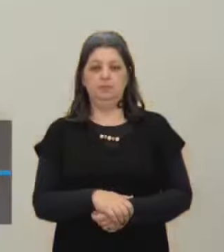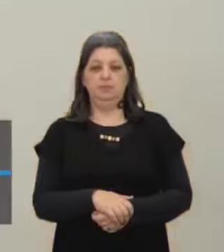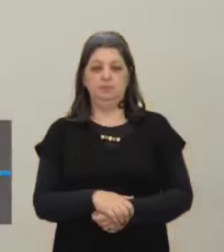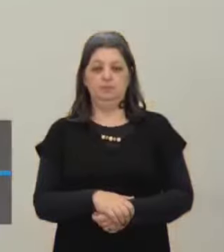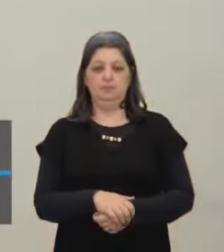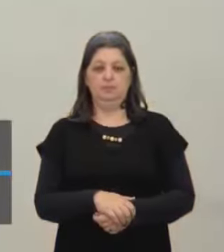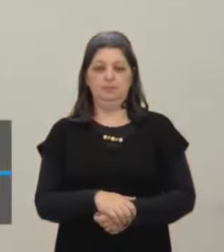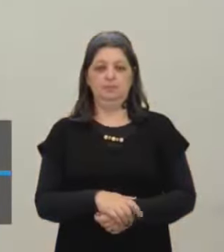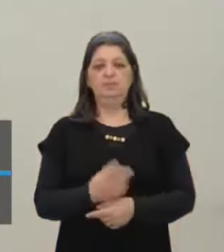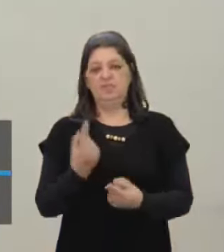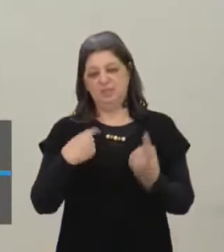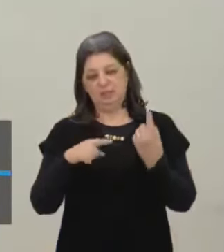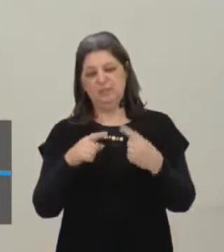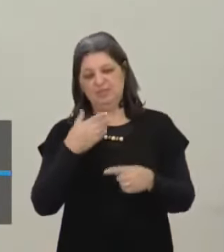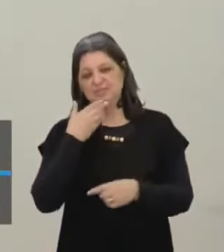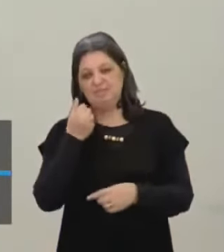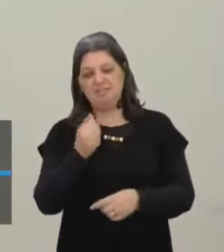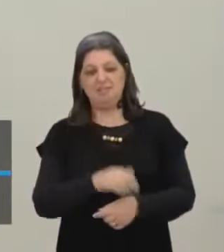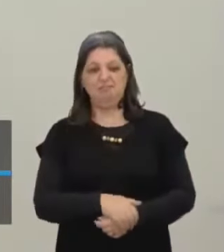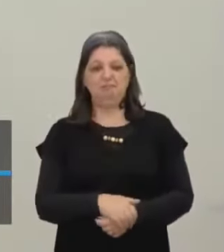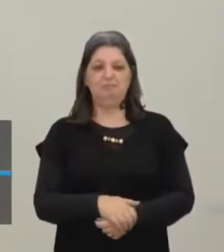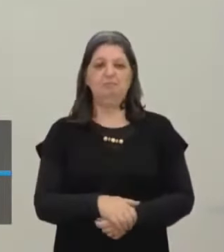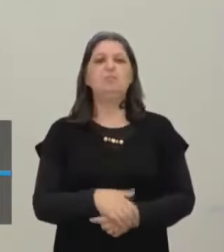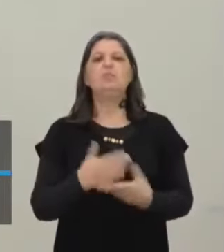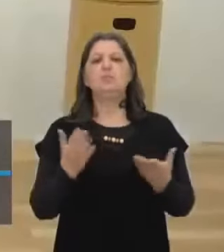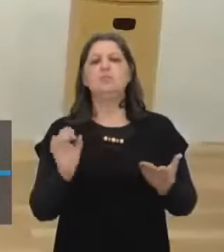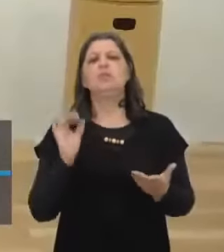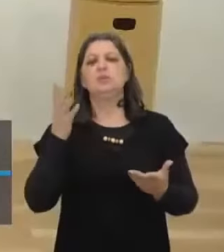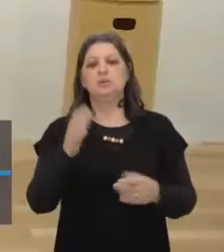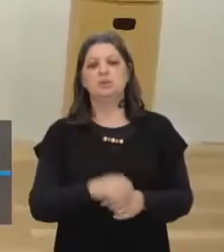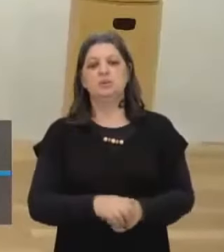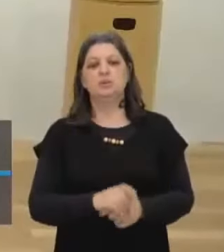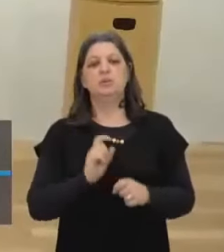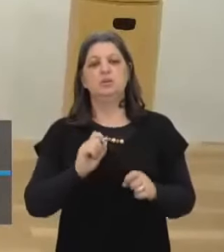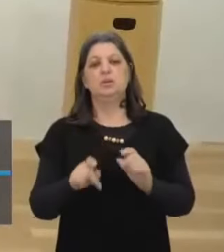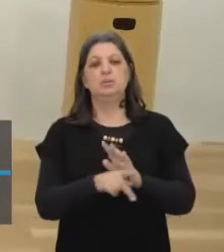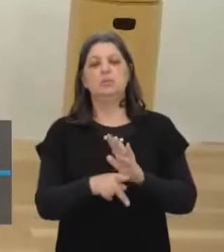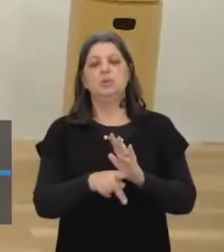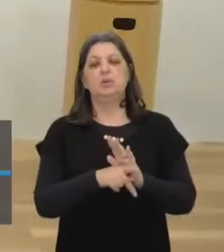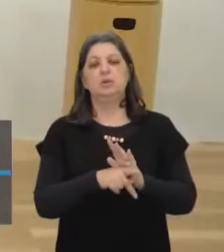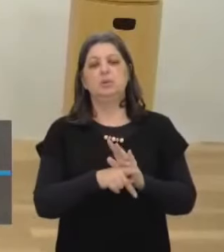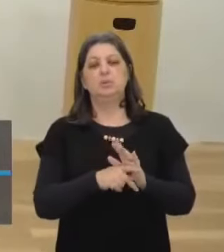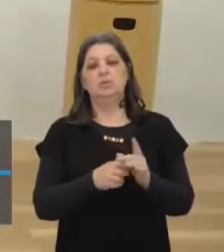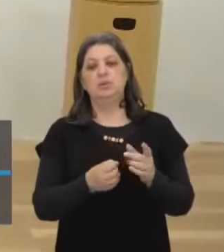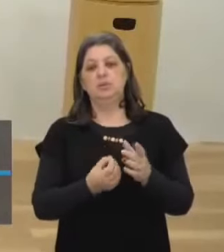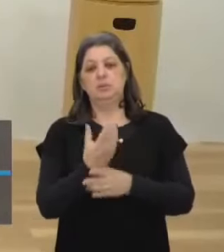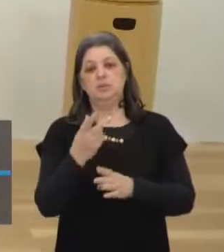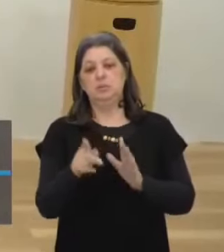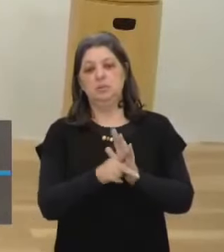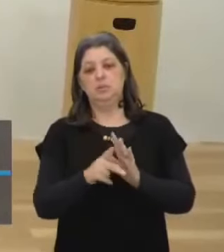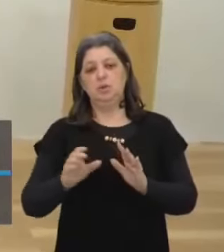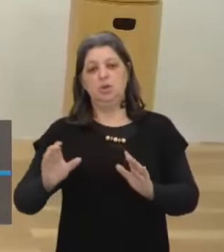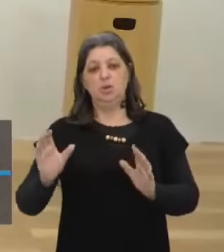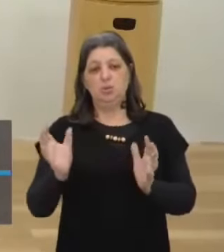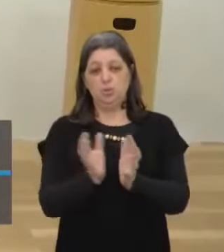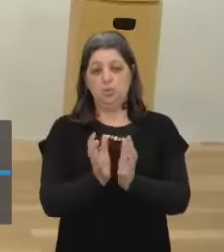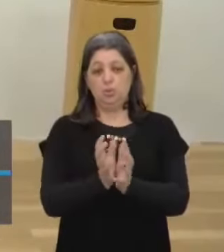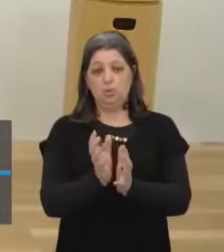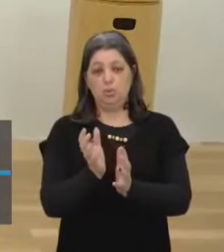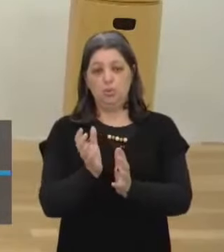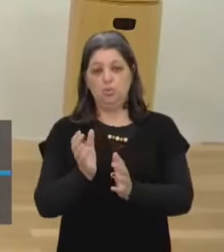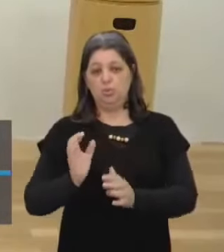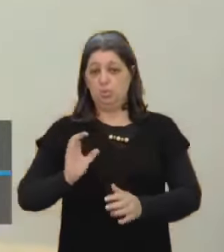A musiquinha é melhor Que fenômeno é esse Janas Quem compõe a força policial São pessoas da elite Ou são pessoas do povo